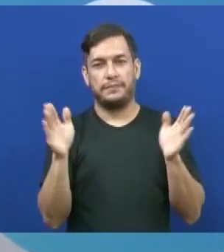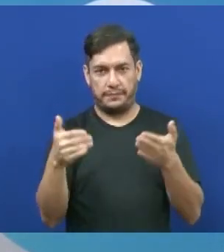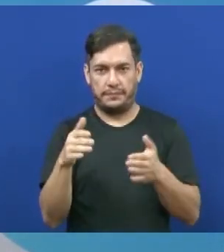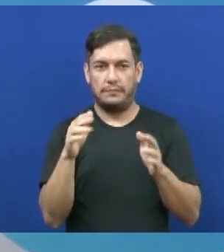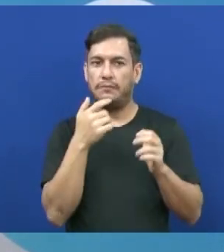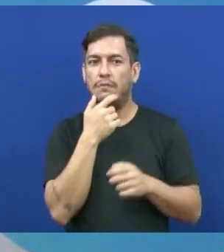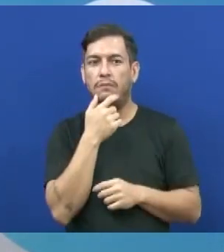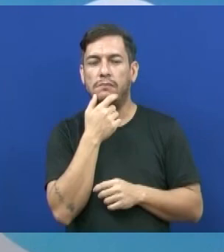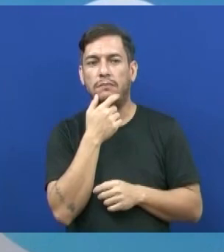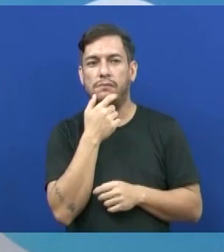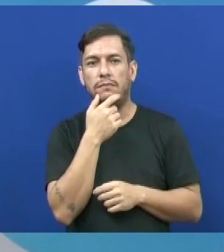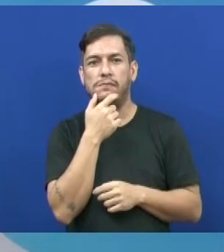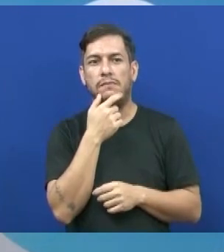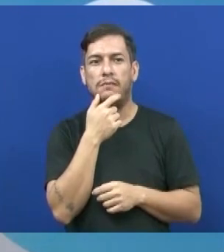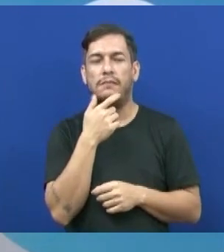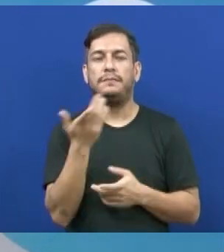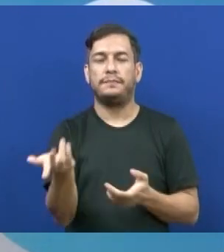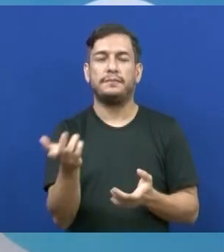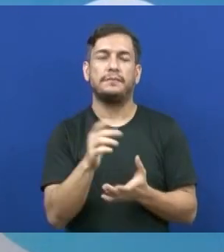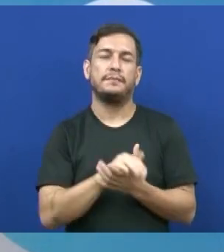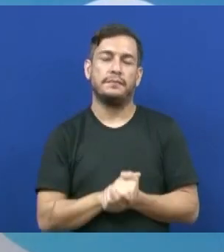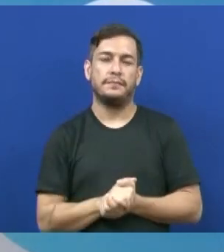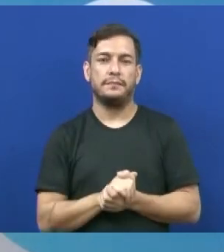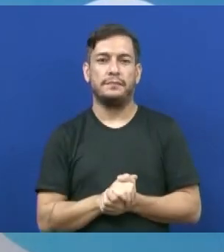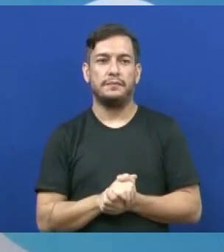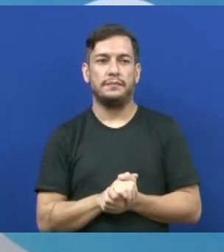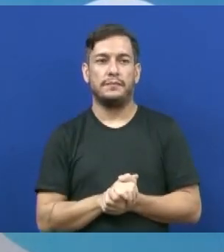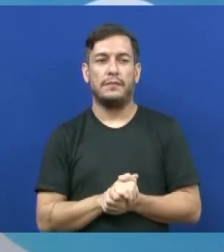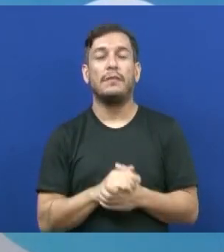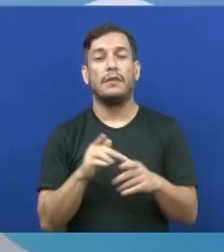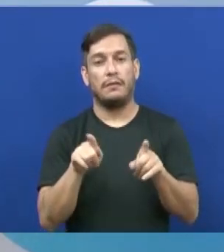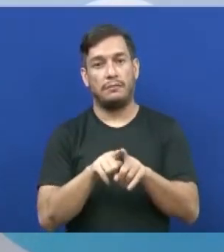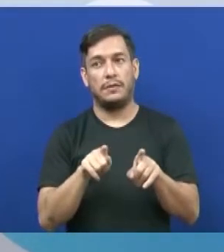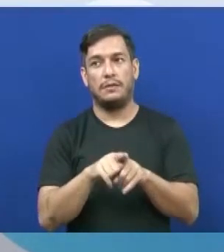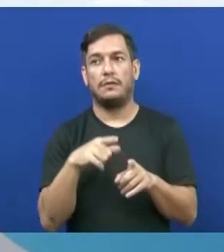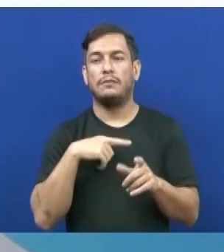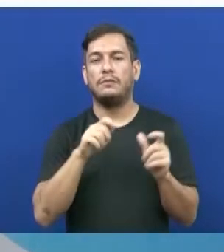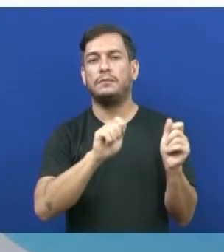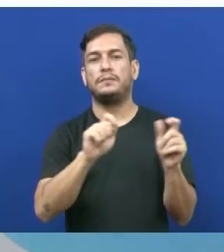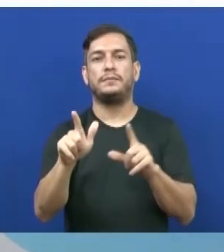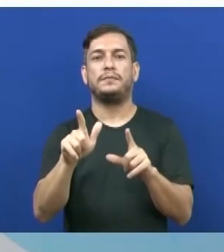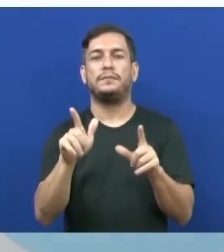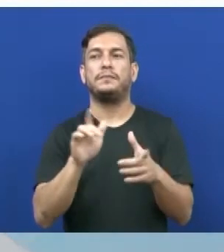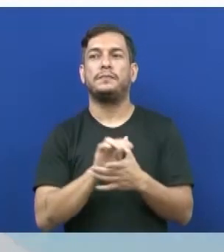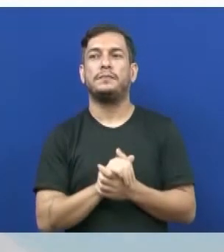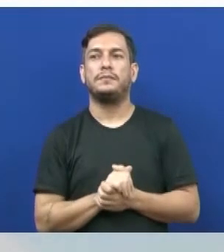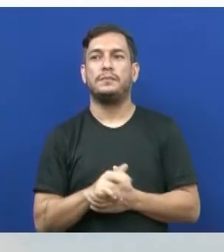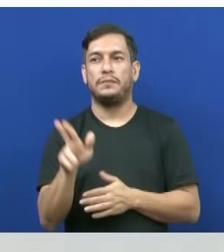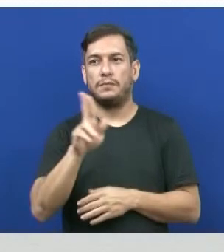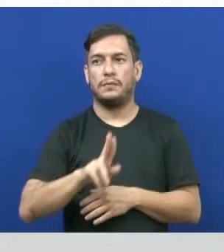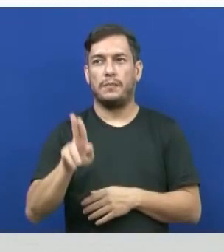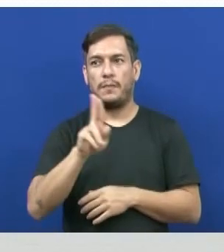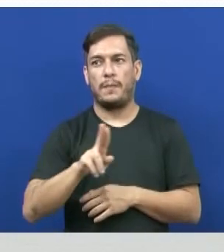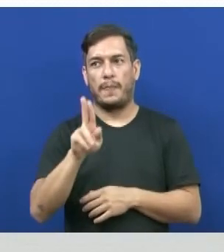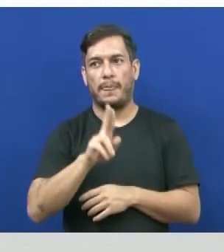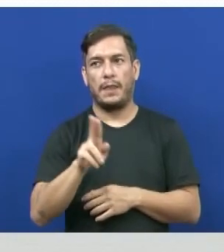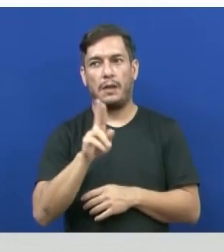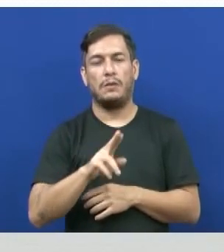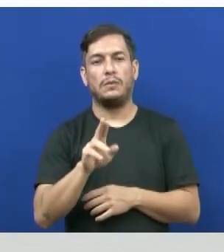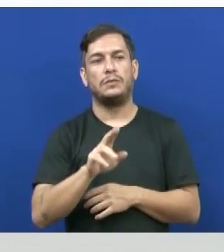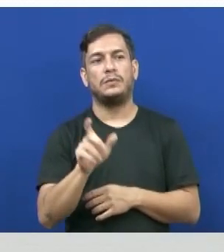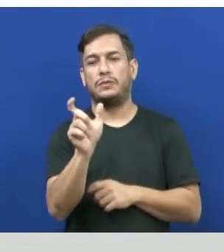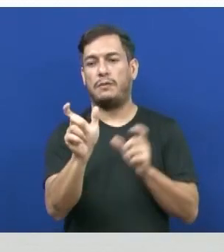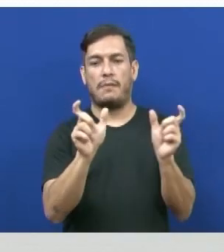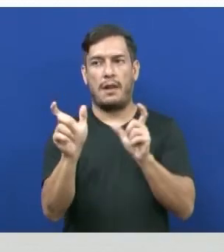dentro do nosso idioma, do português. E aí nós temos ali no slide, acompanhe aqui. O uso de estrangeirismo, então, pode